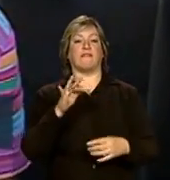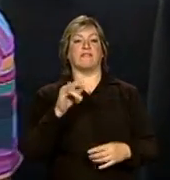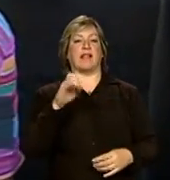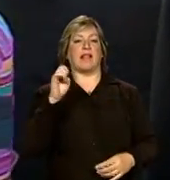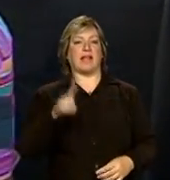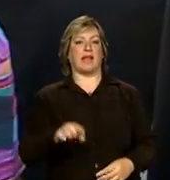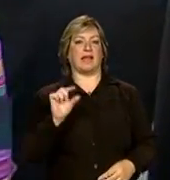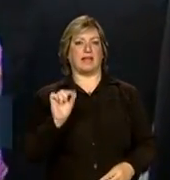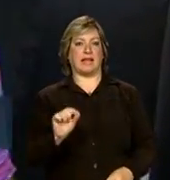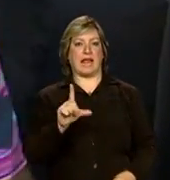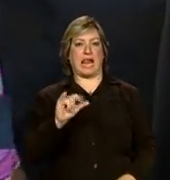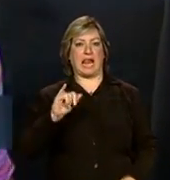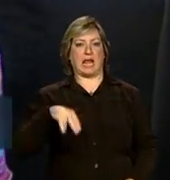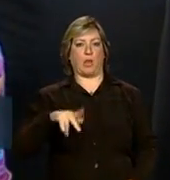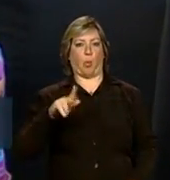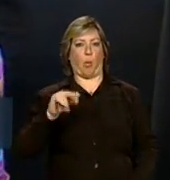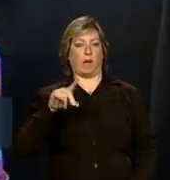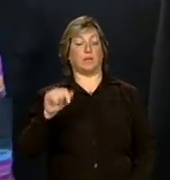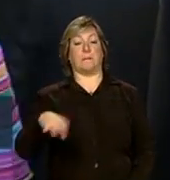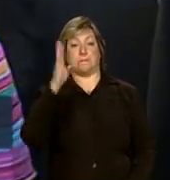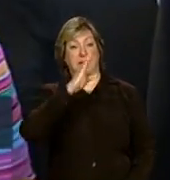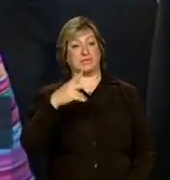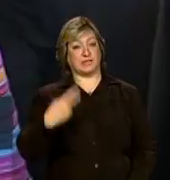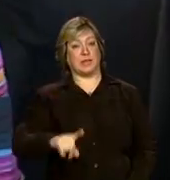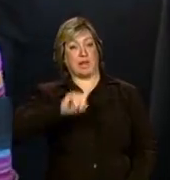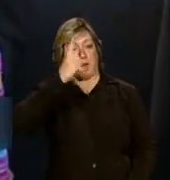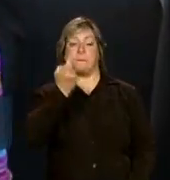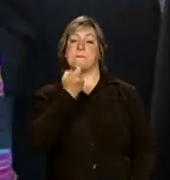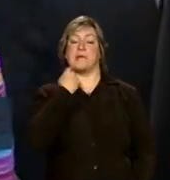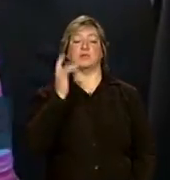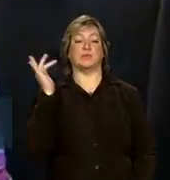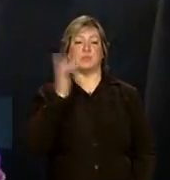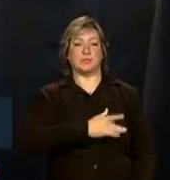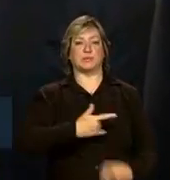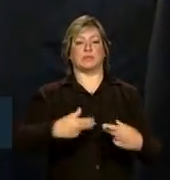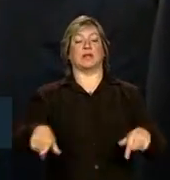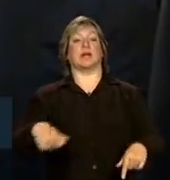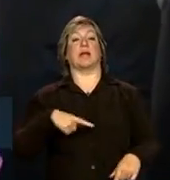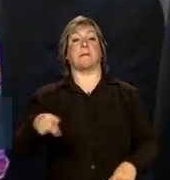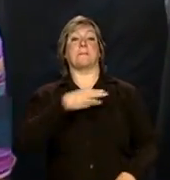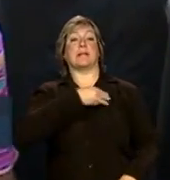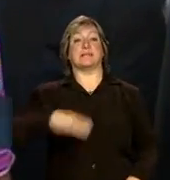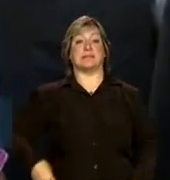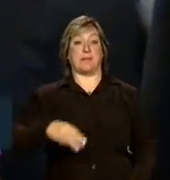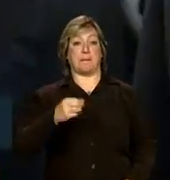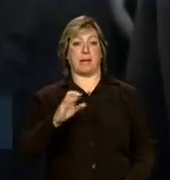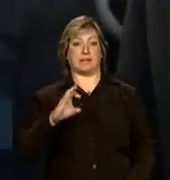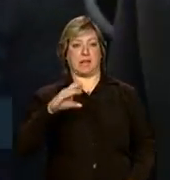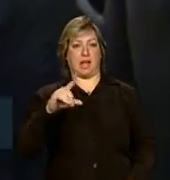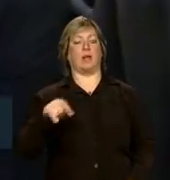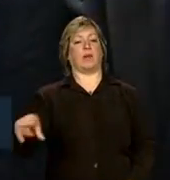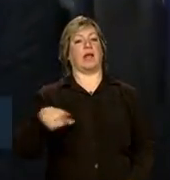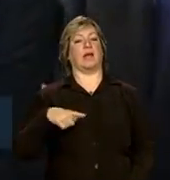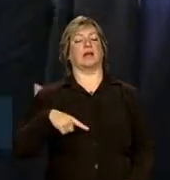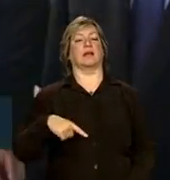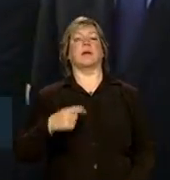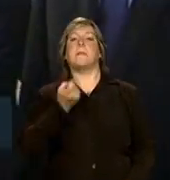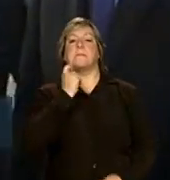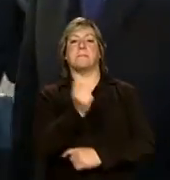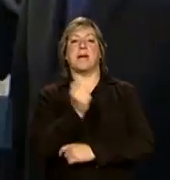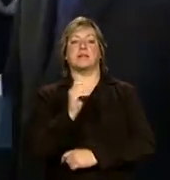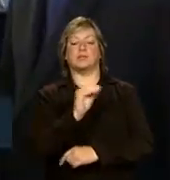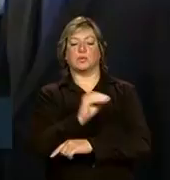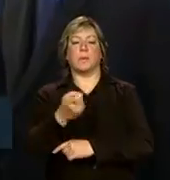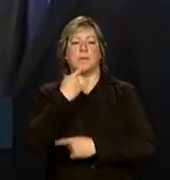linguado, um típico peixe brasileiro. E quem está aqui ao meu lado é Marcelo Crivella, que é ministro da Pesca e Aquicultura.